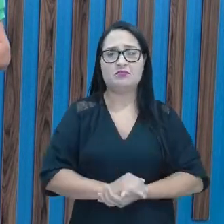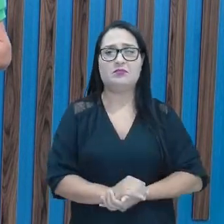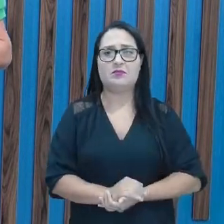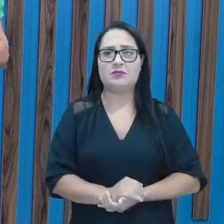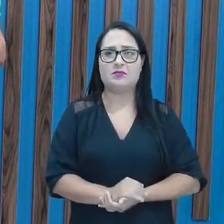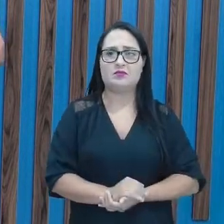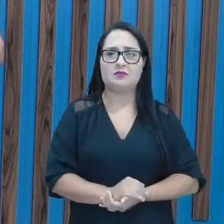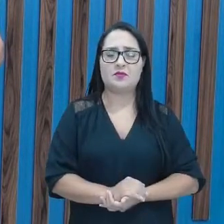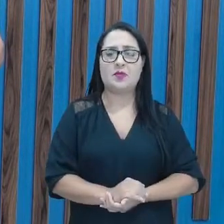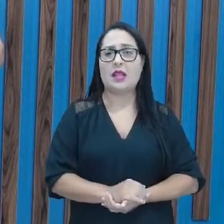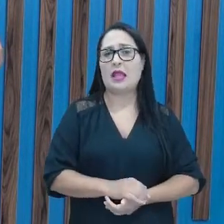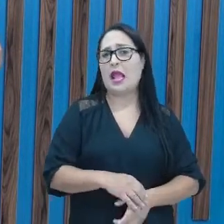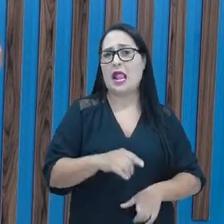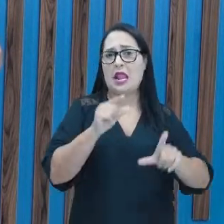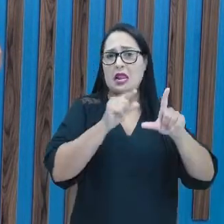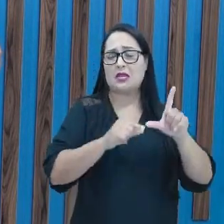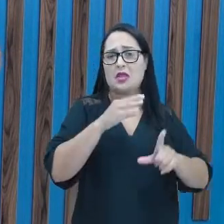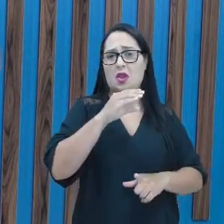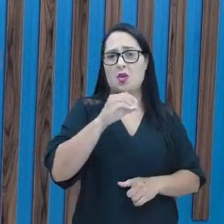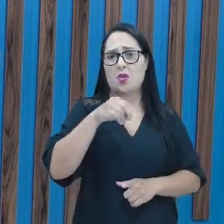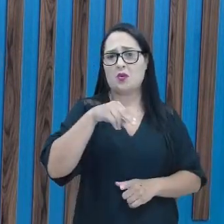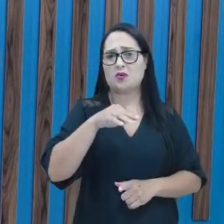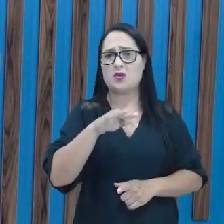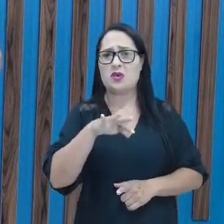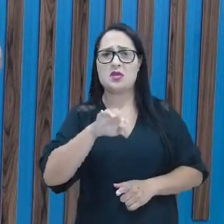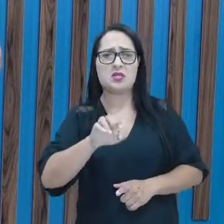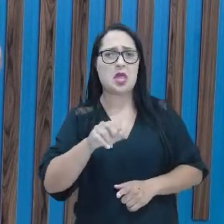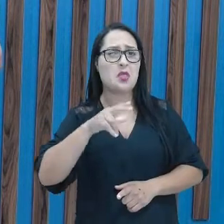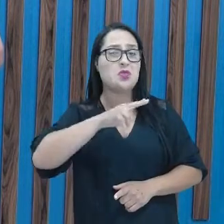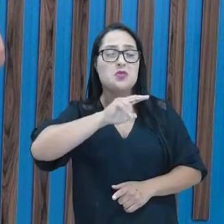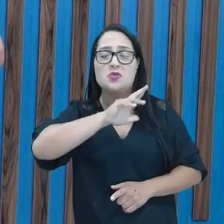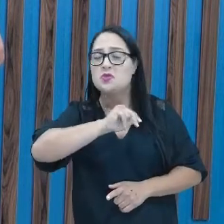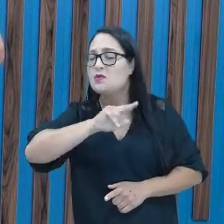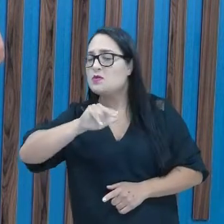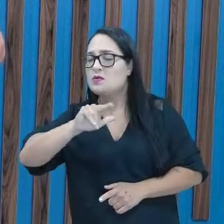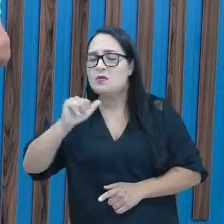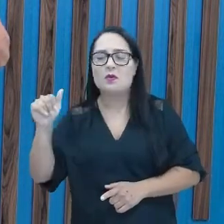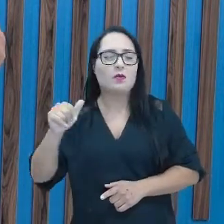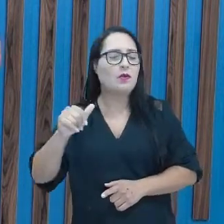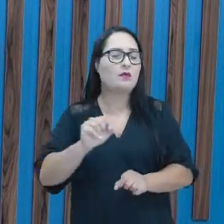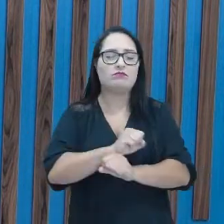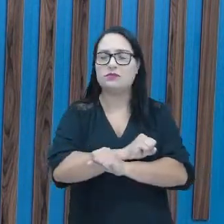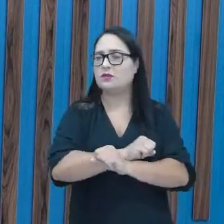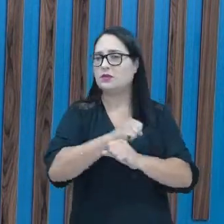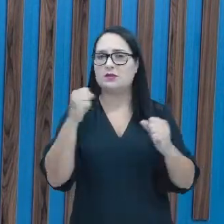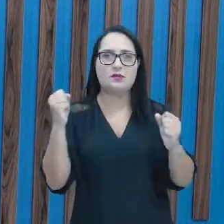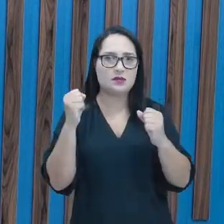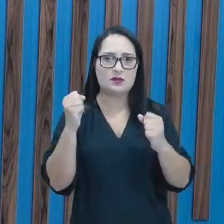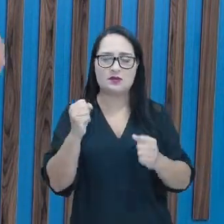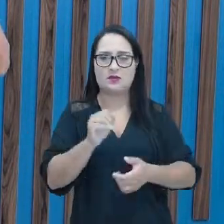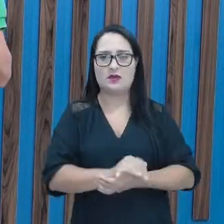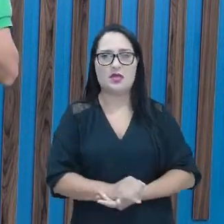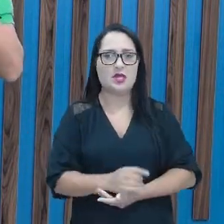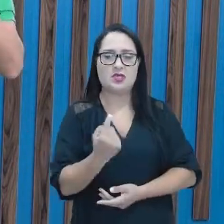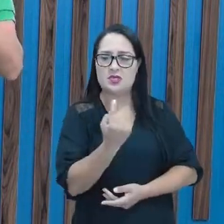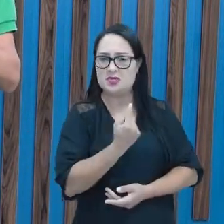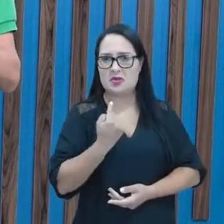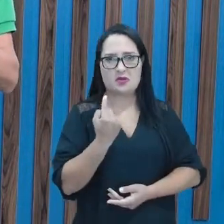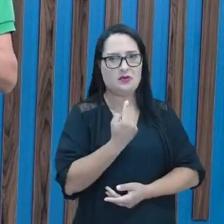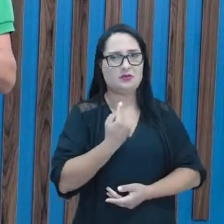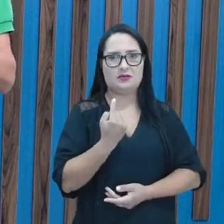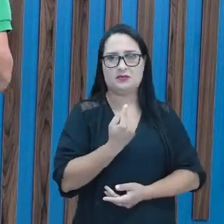consoante, isso não pode acontecer nunca, jamais, em tempo algum. Uma consoante não pode ficar